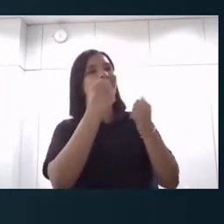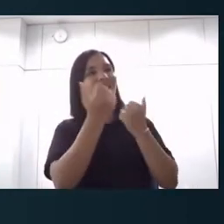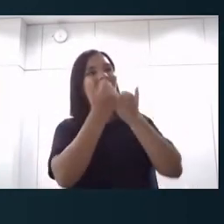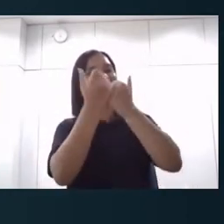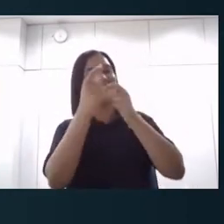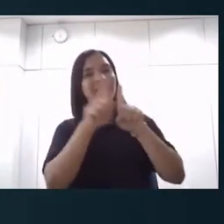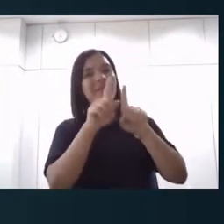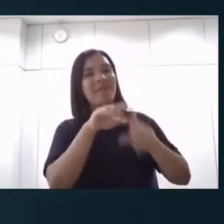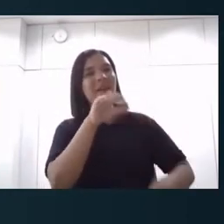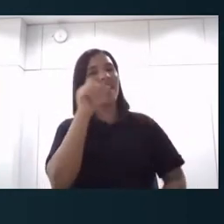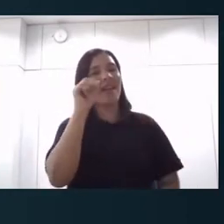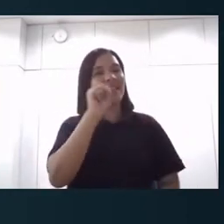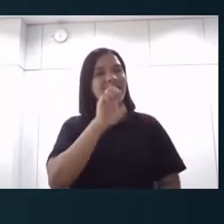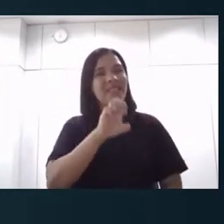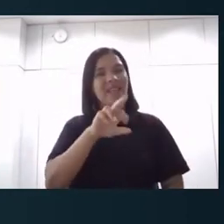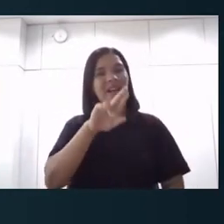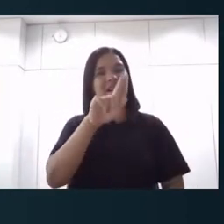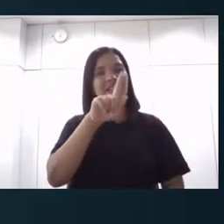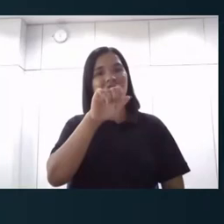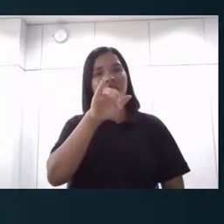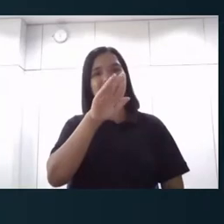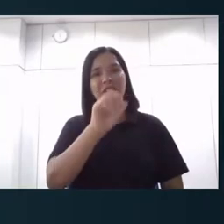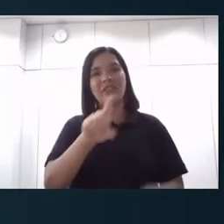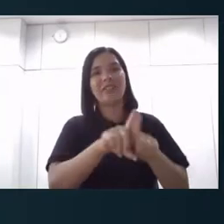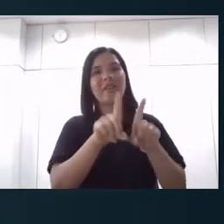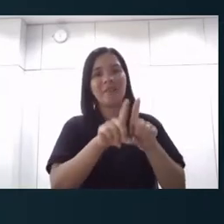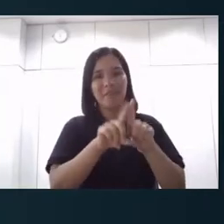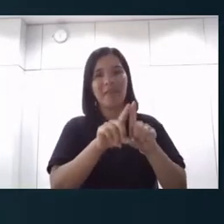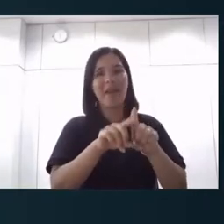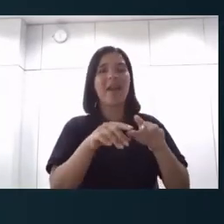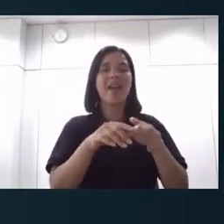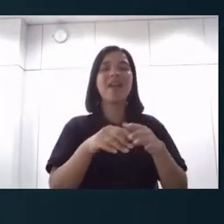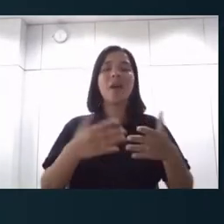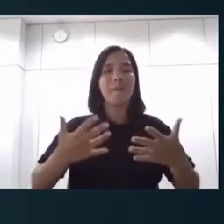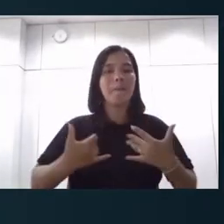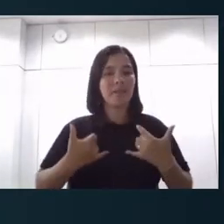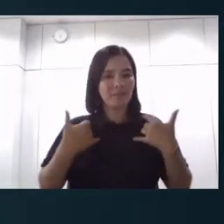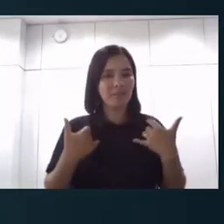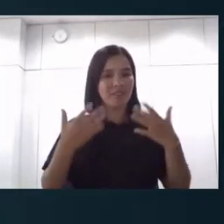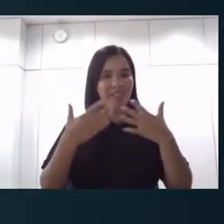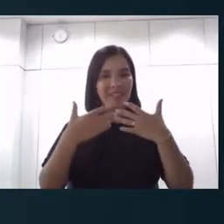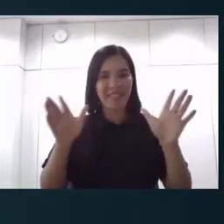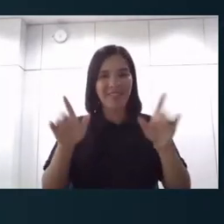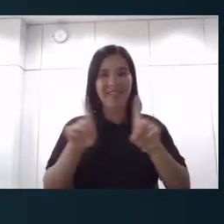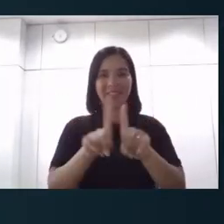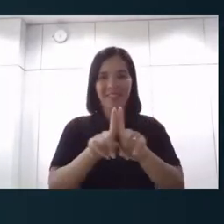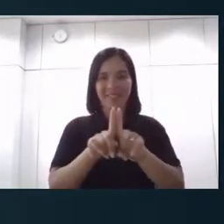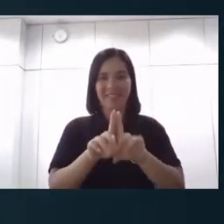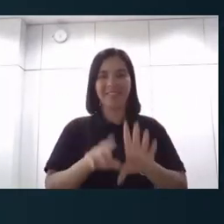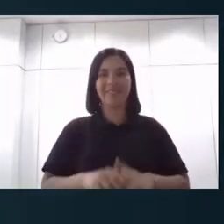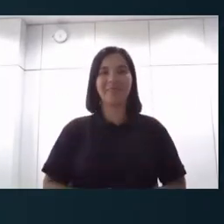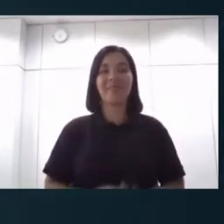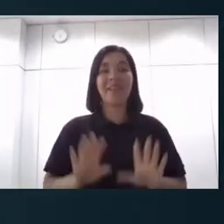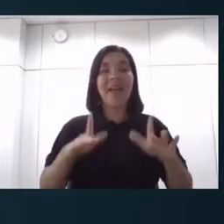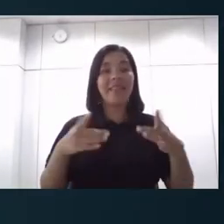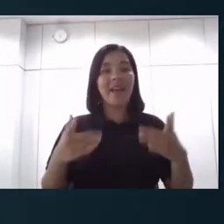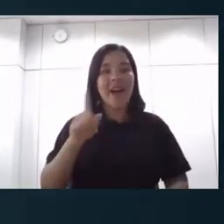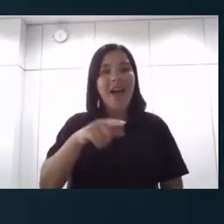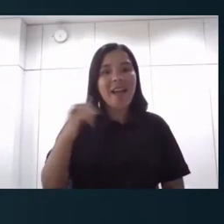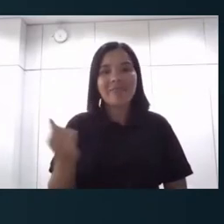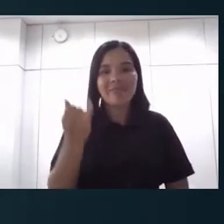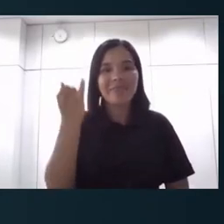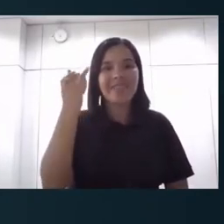o Sérgio e Mery estão aí, né, também vindo prestigiar esse lançamento. E acho que é importante todo mundo saber que